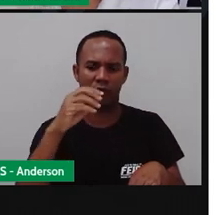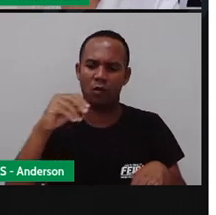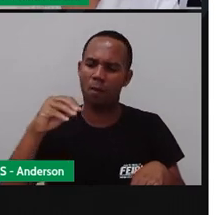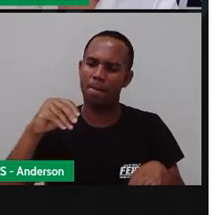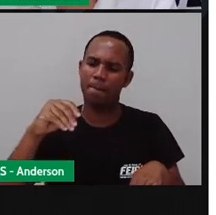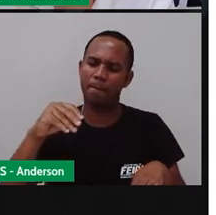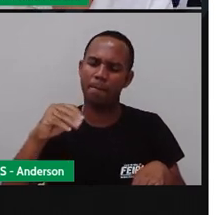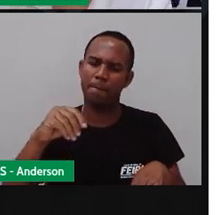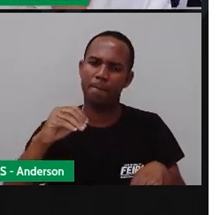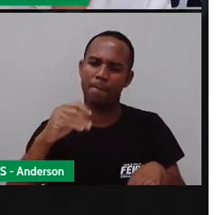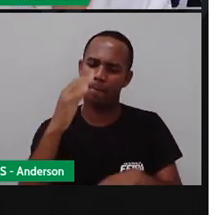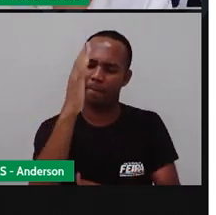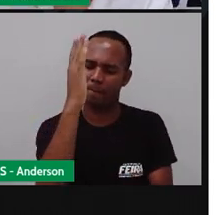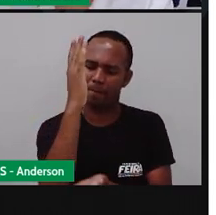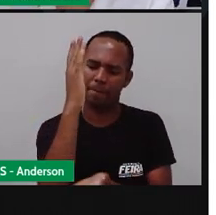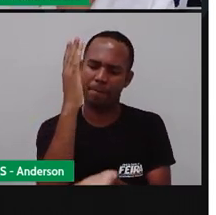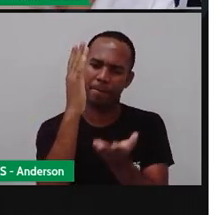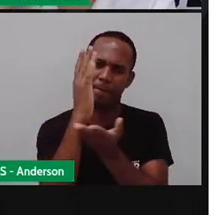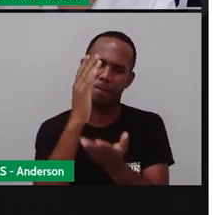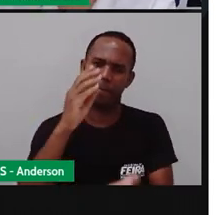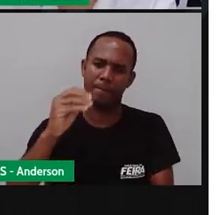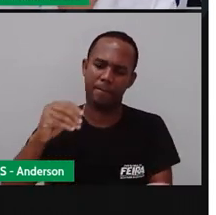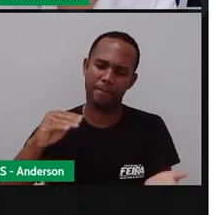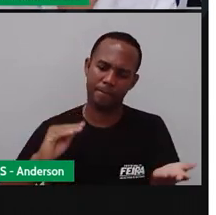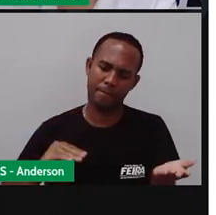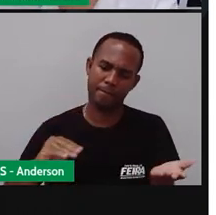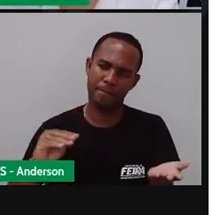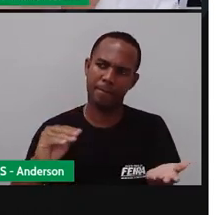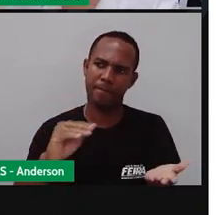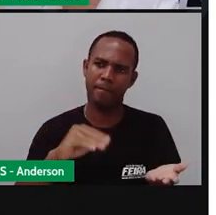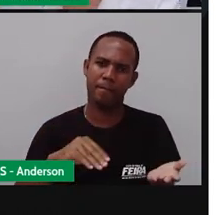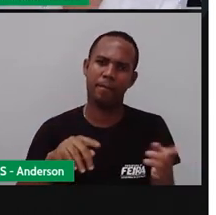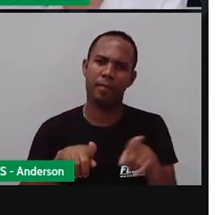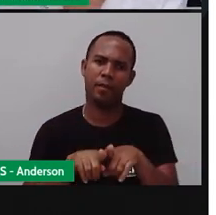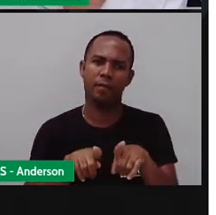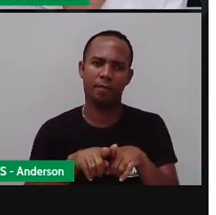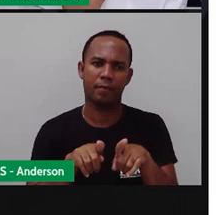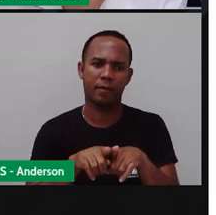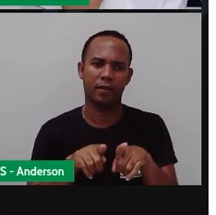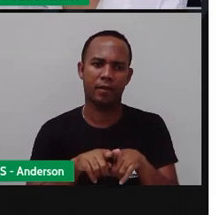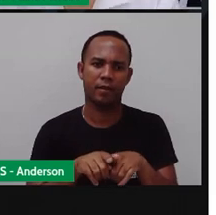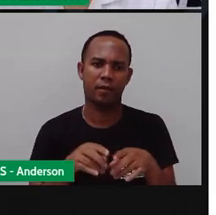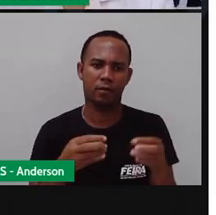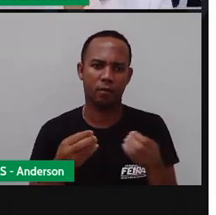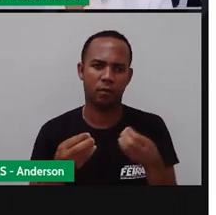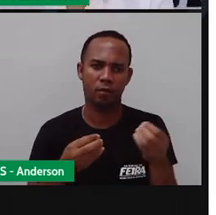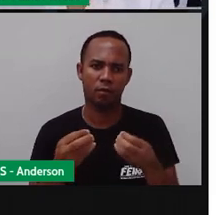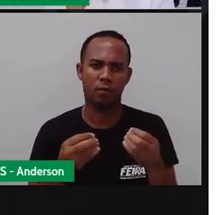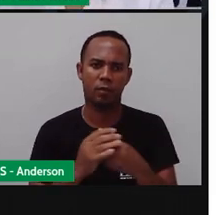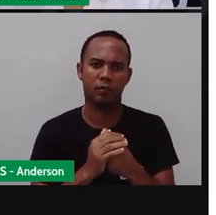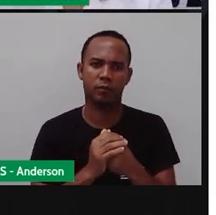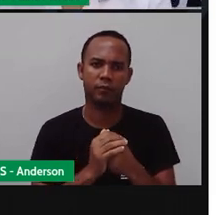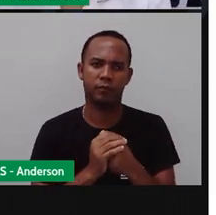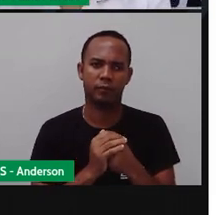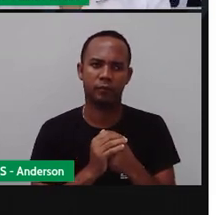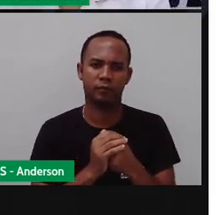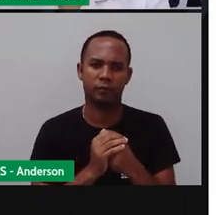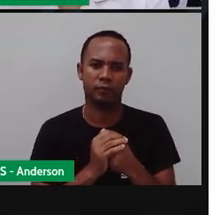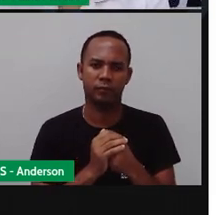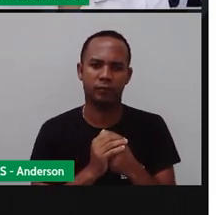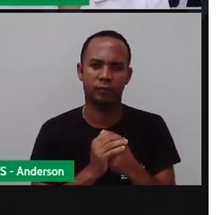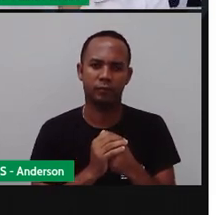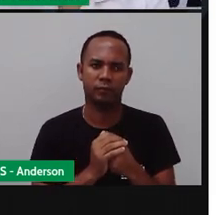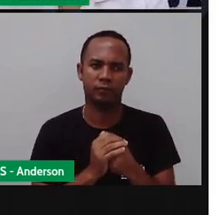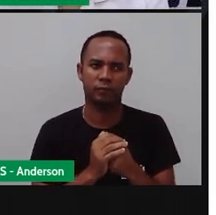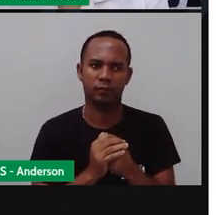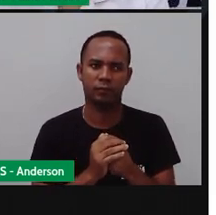madeira Para quem mora próximo Ou que os pais conseguem trazer aí De alguma madeireira